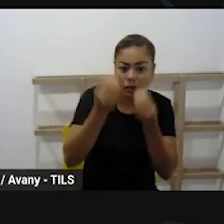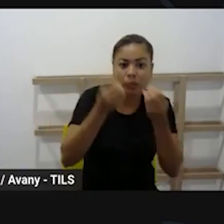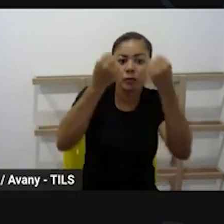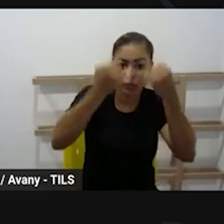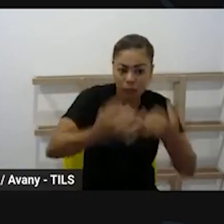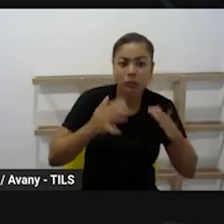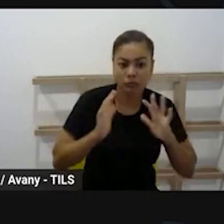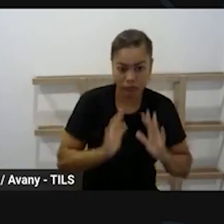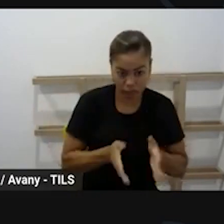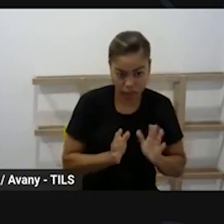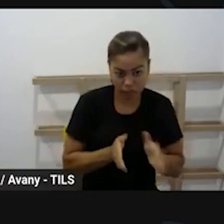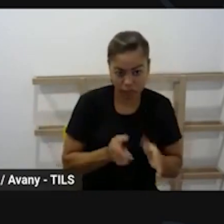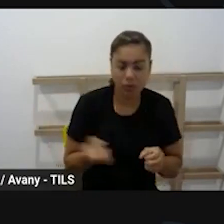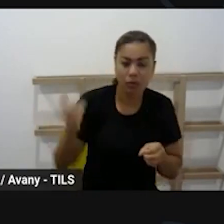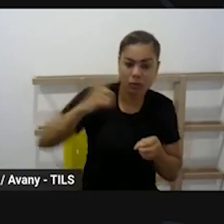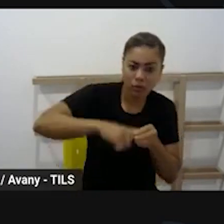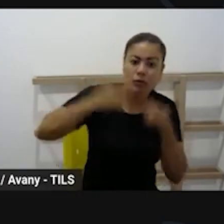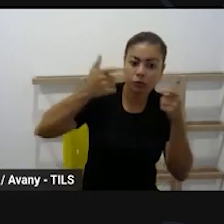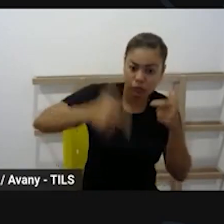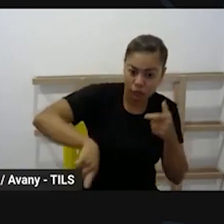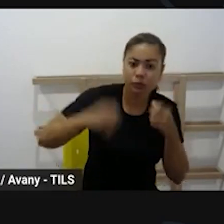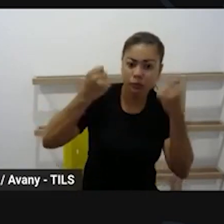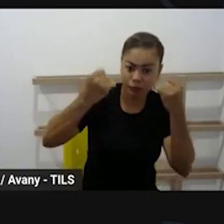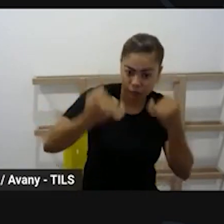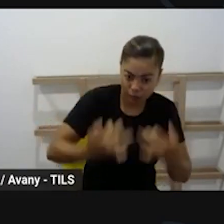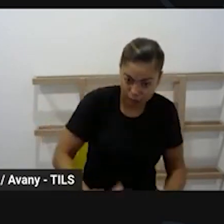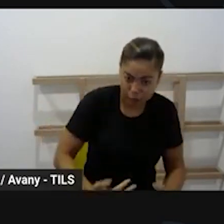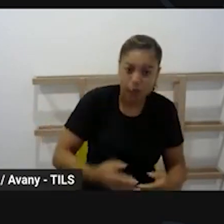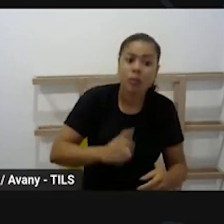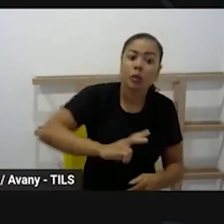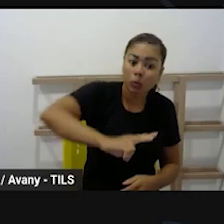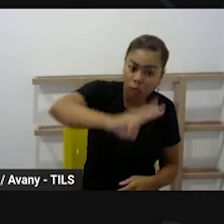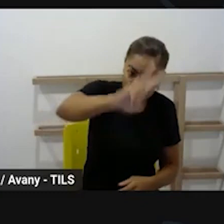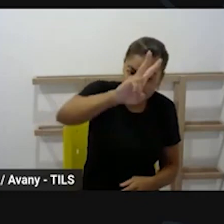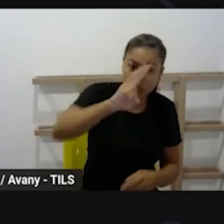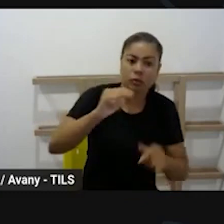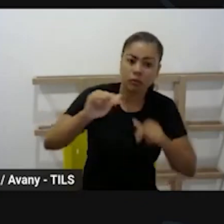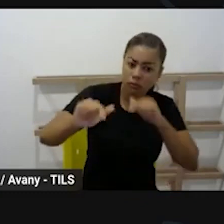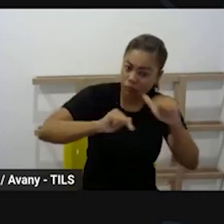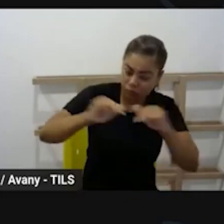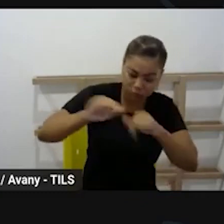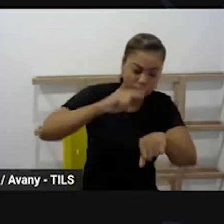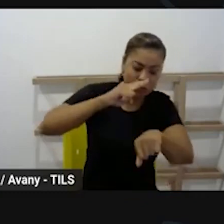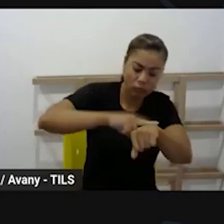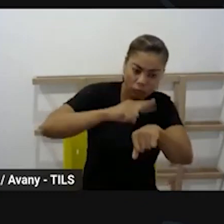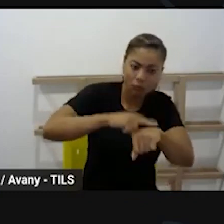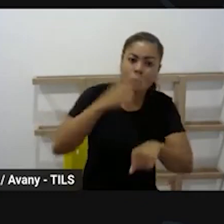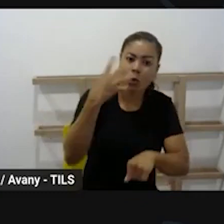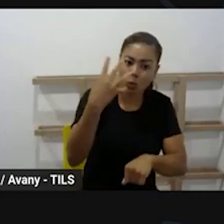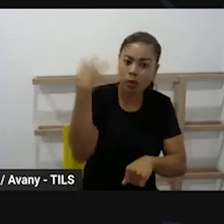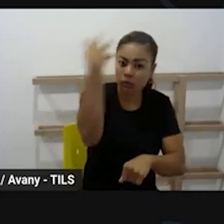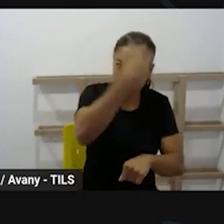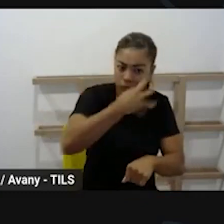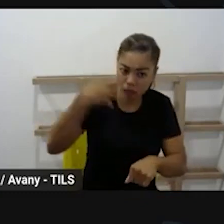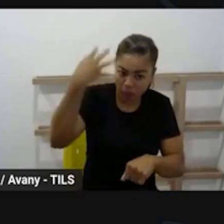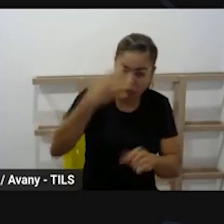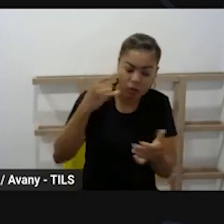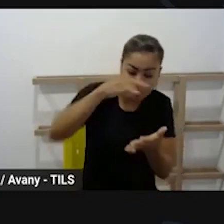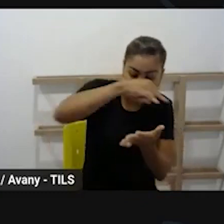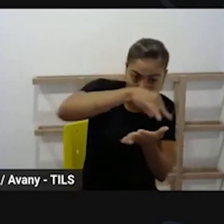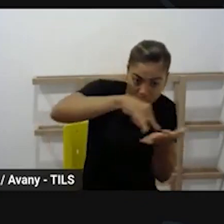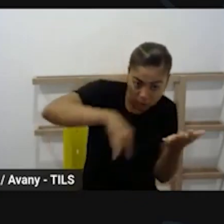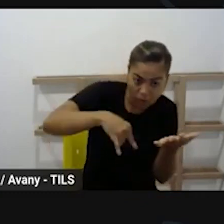dizer que a educação infantil continua com a mesma jornada de trabalho não haverá um documento normativo pra isso porque não